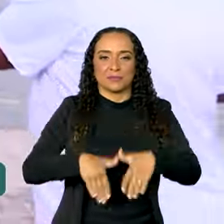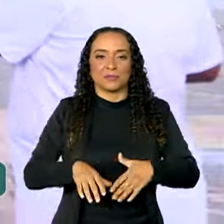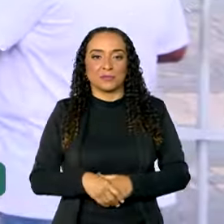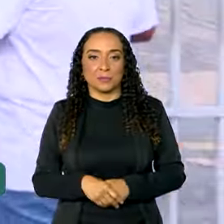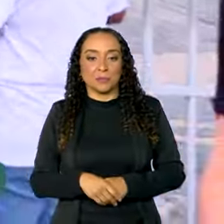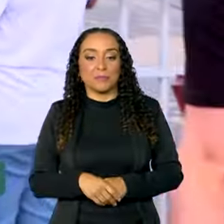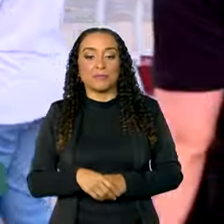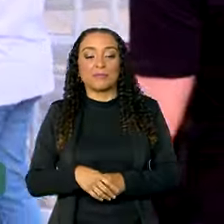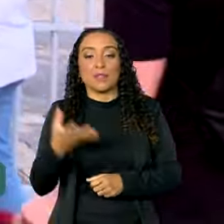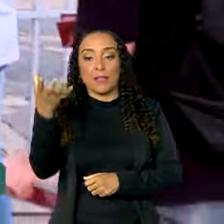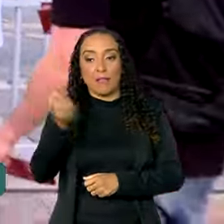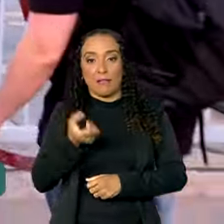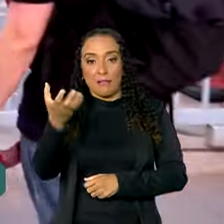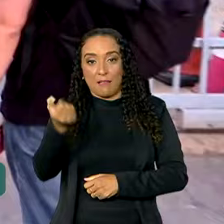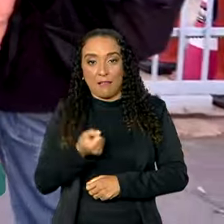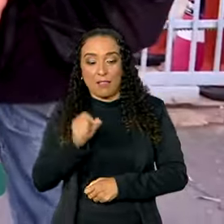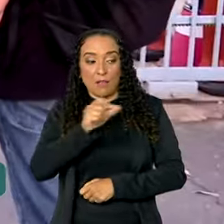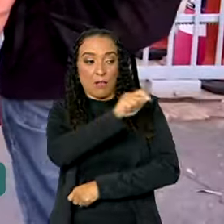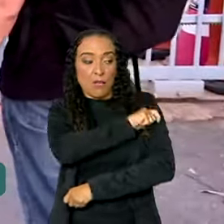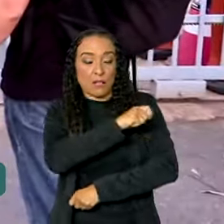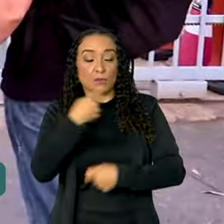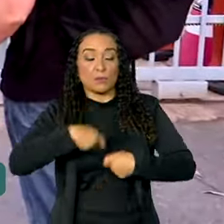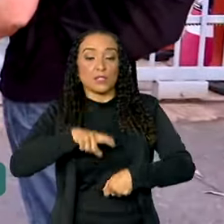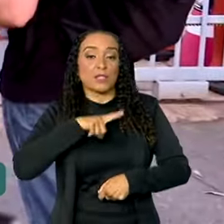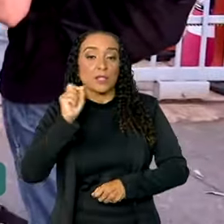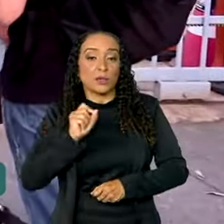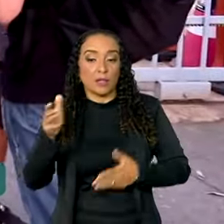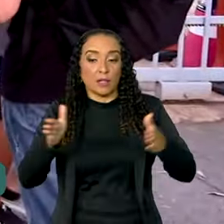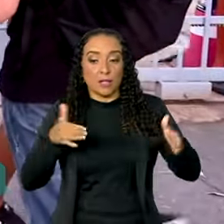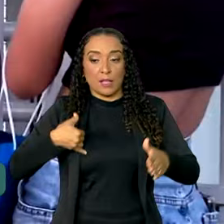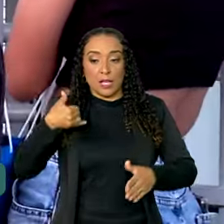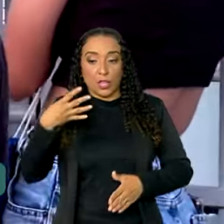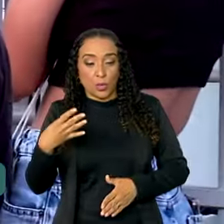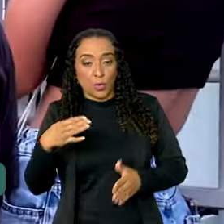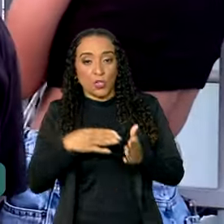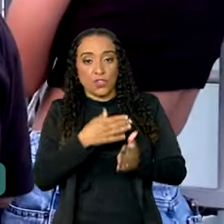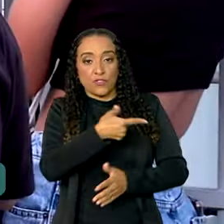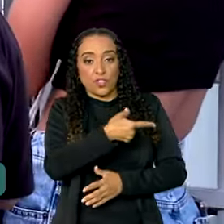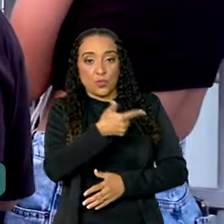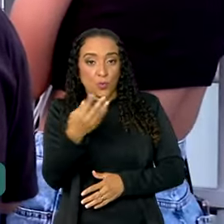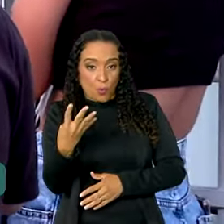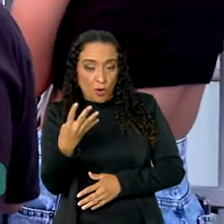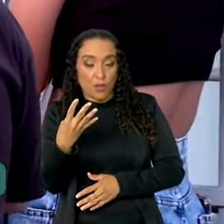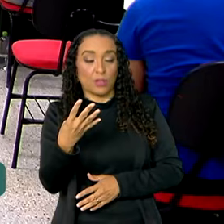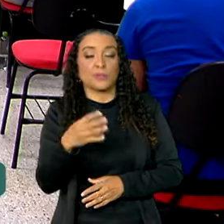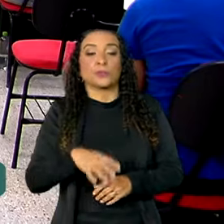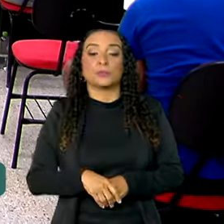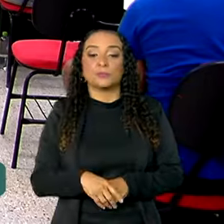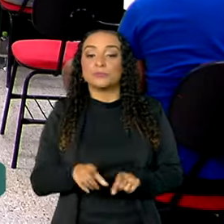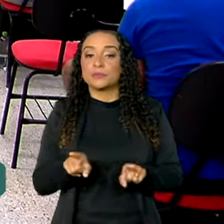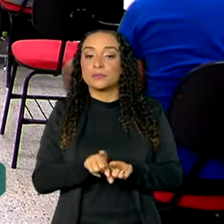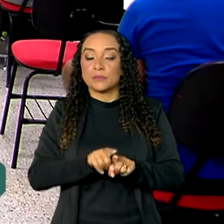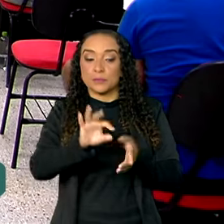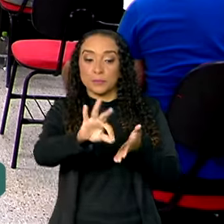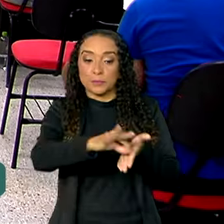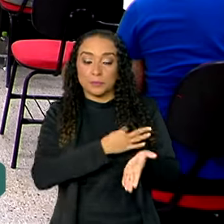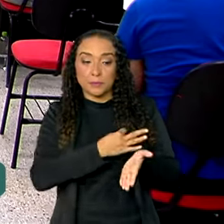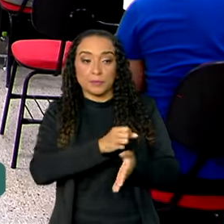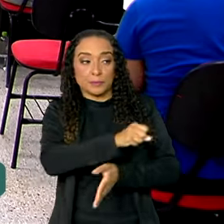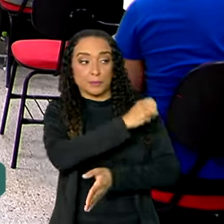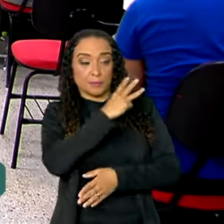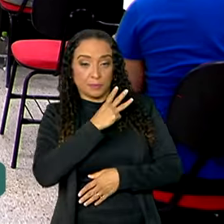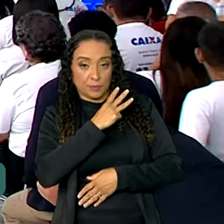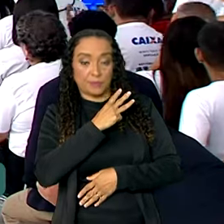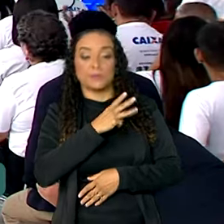Para receber o benefício, o aluno deve ter entre 14 e 24 anos, estar matriculado no